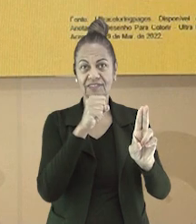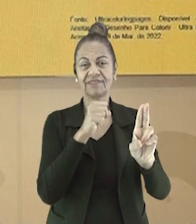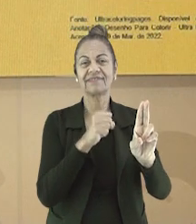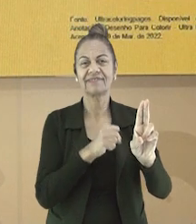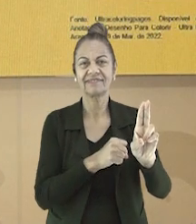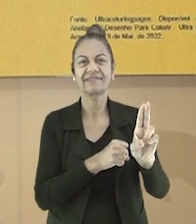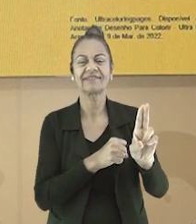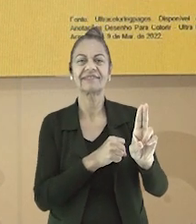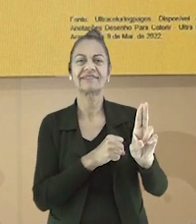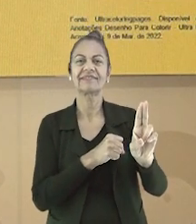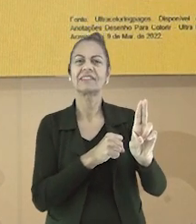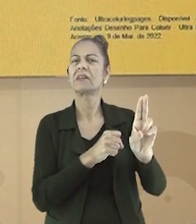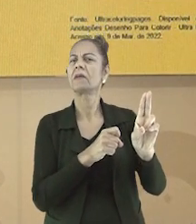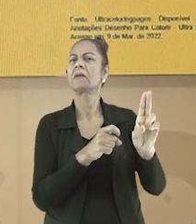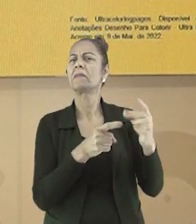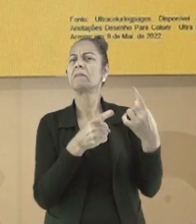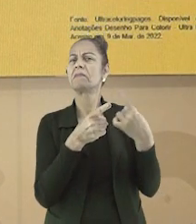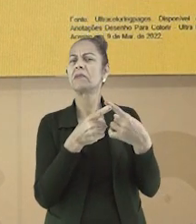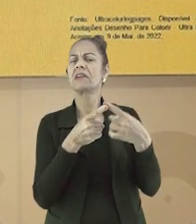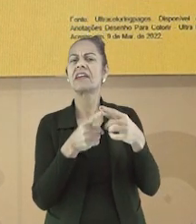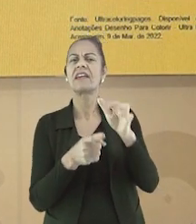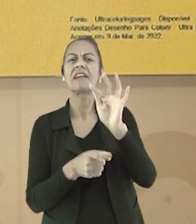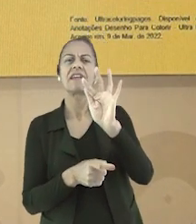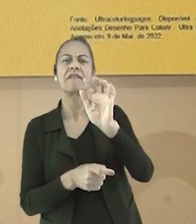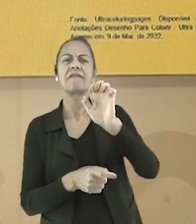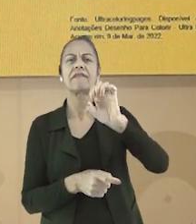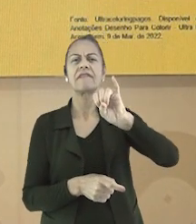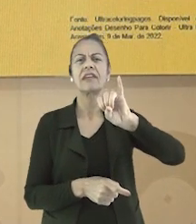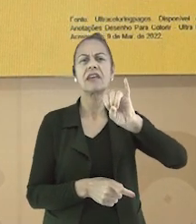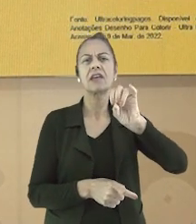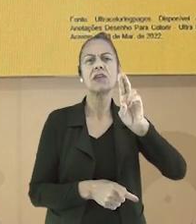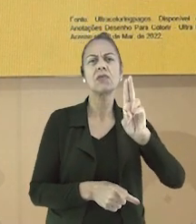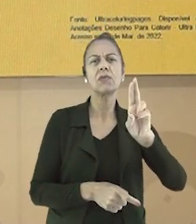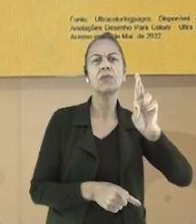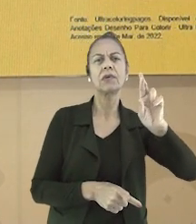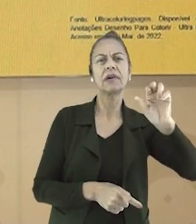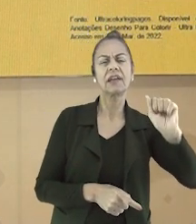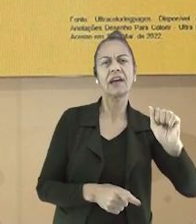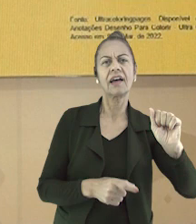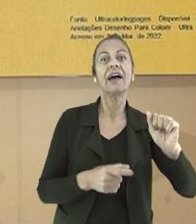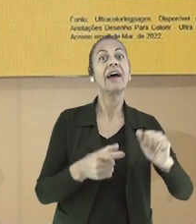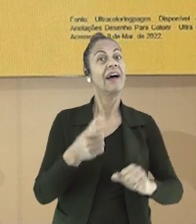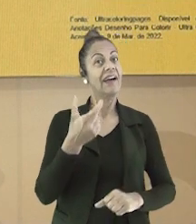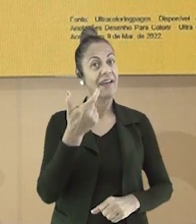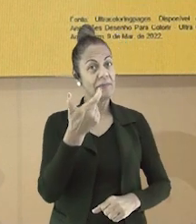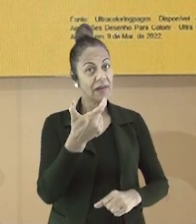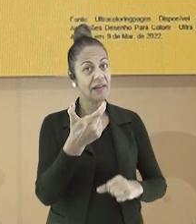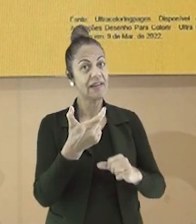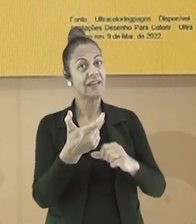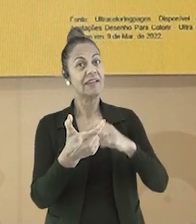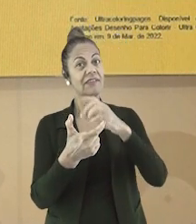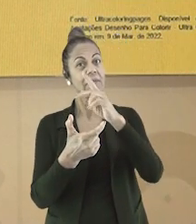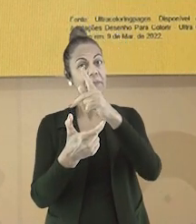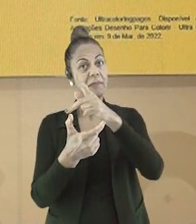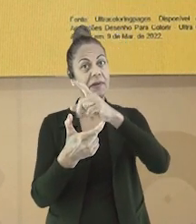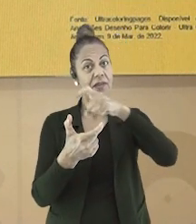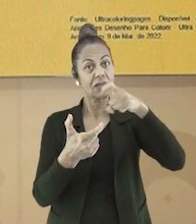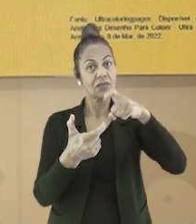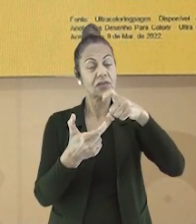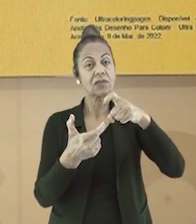Pois, ao pronunciar a palavra U, acaba sendo a sílaba forte. Por que a palavra feiura é